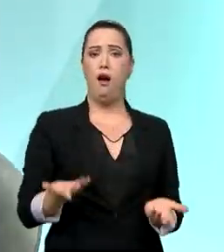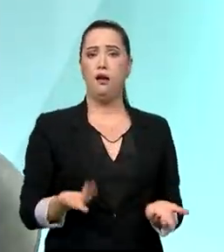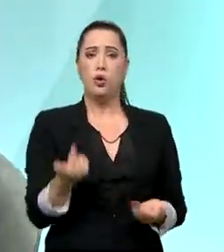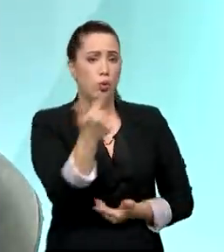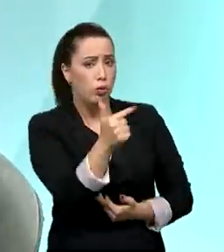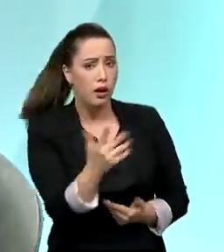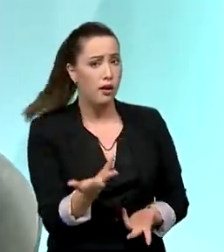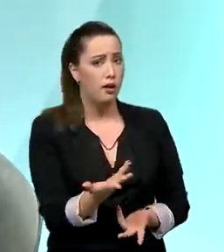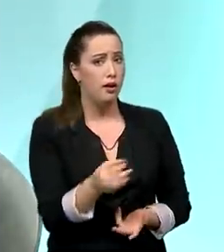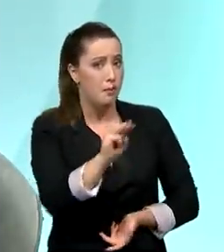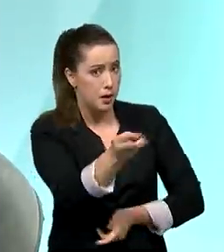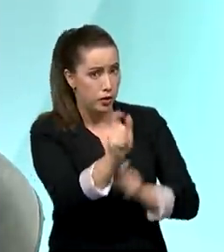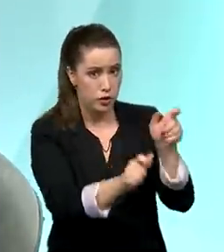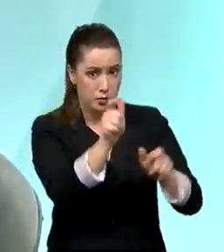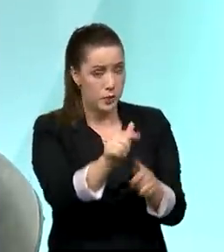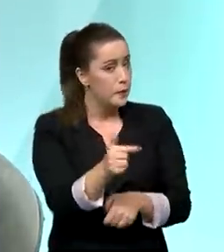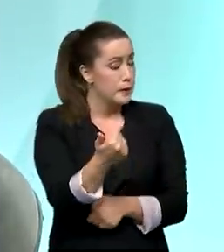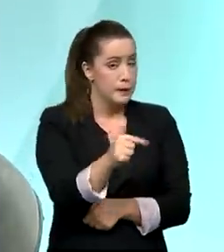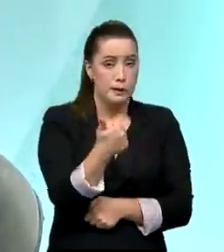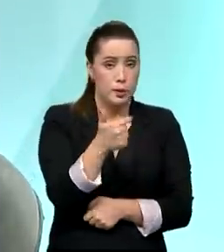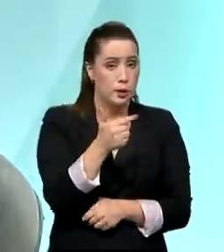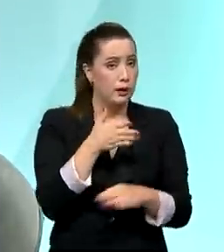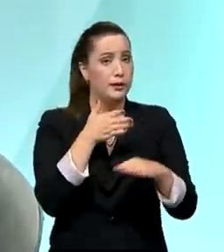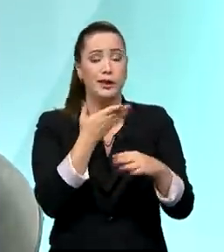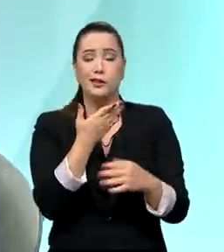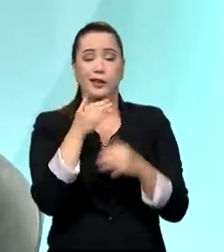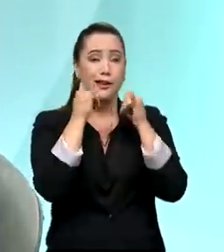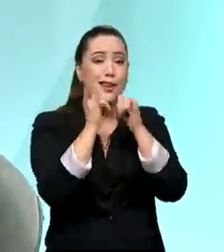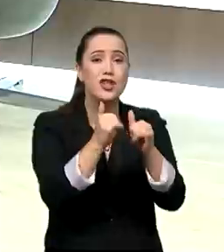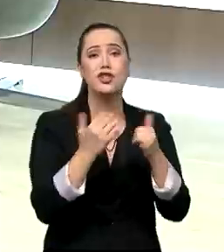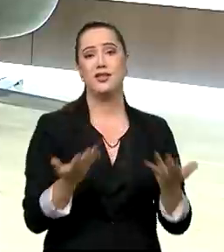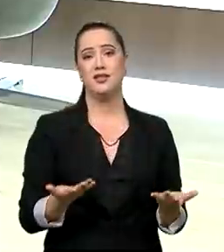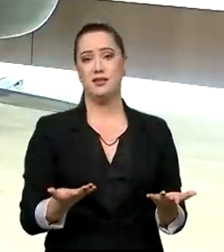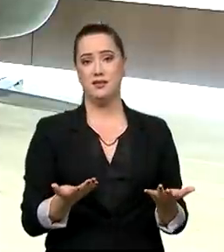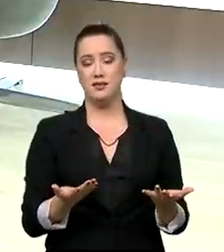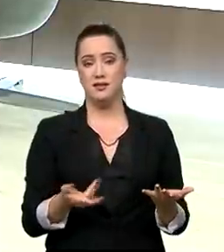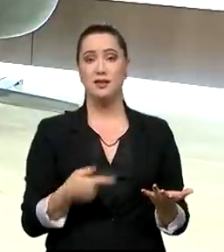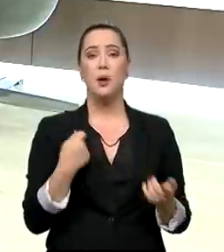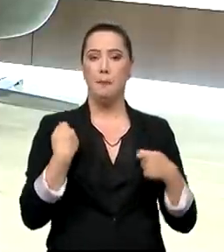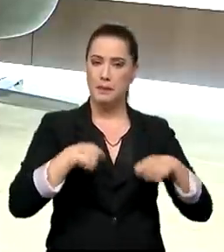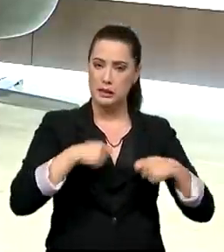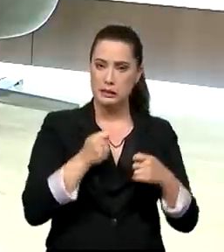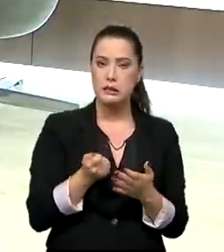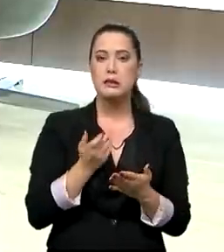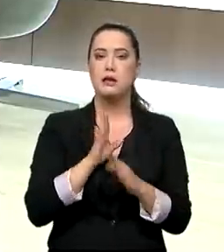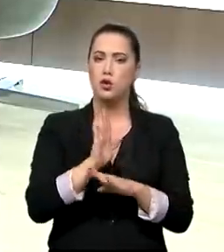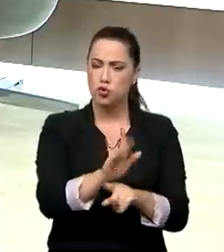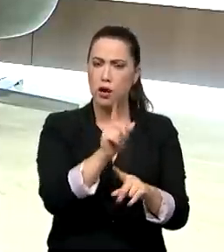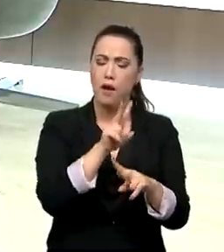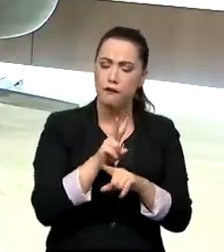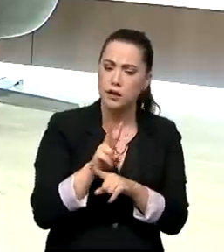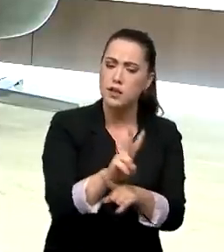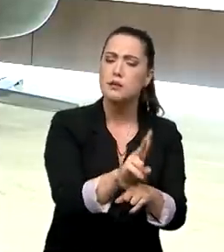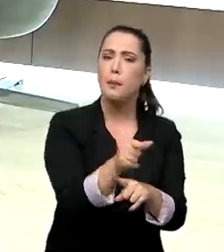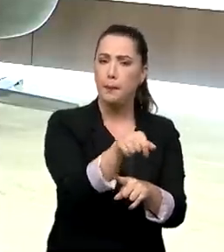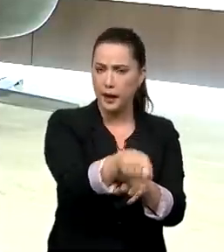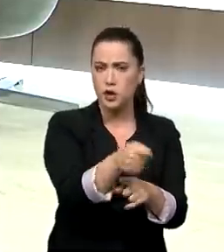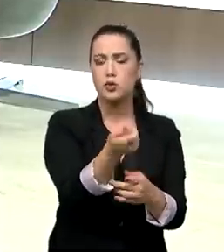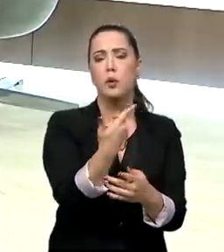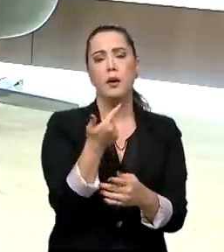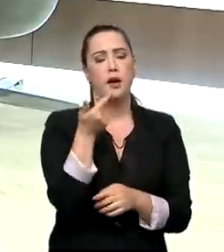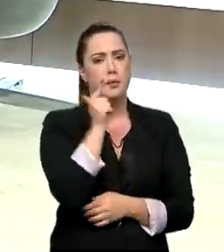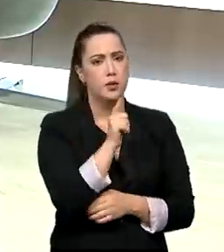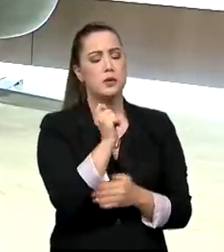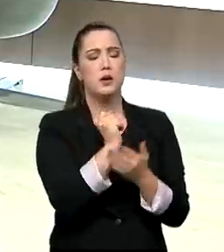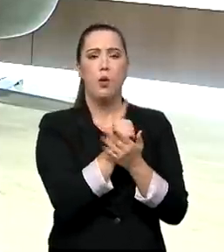milhões de pessoas que não têm acesso à energia elétrica. Por isso, o financiamento das placas solares. Mas, de qualquer maneira,